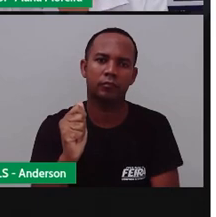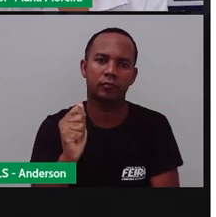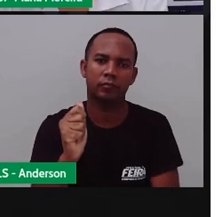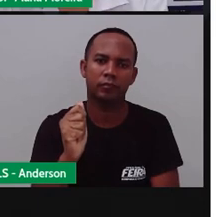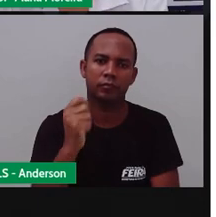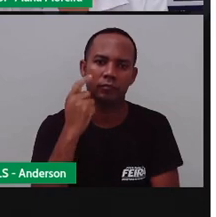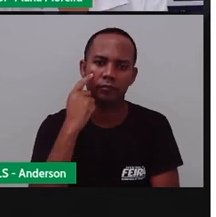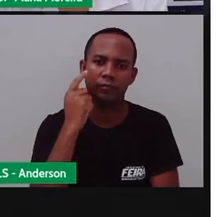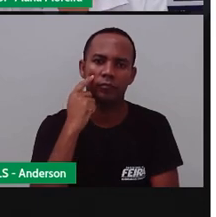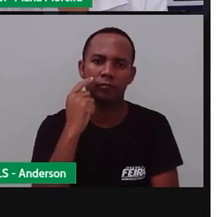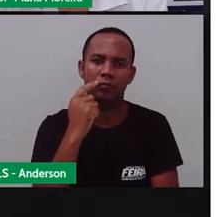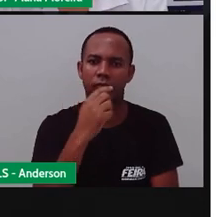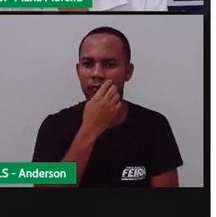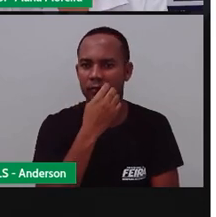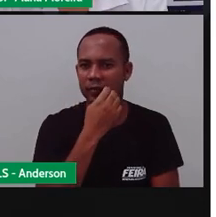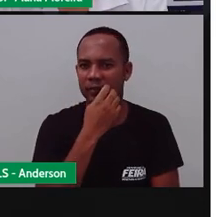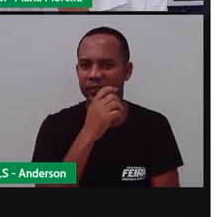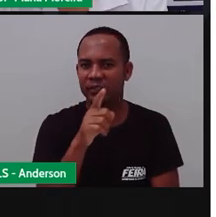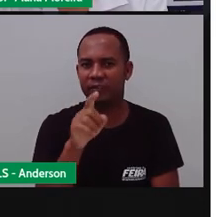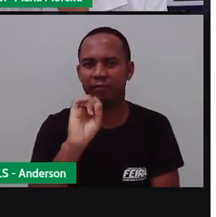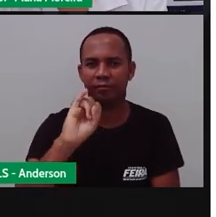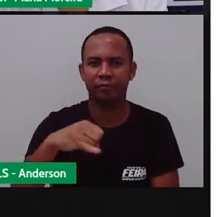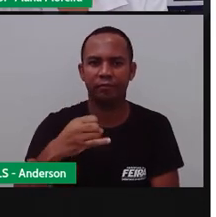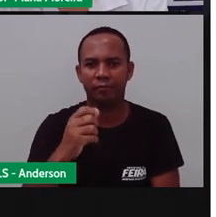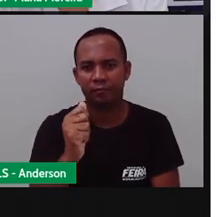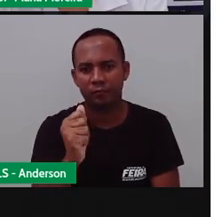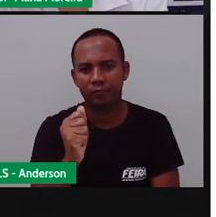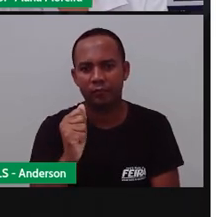Planta. Abóbora. Tá vendo?